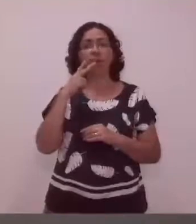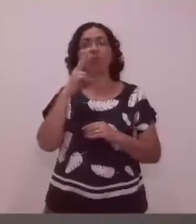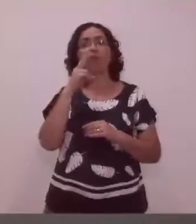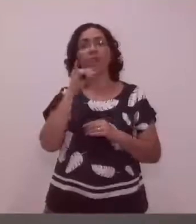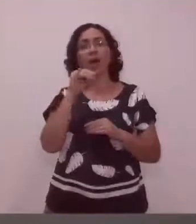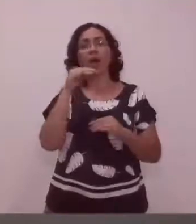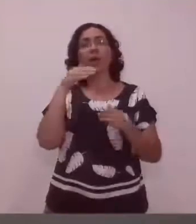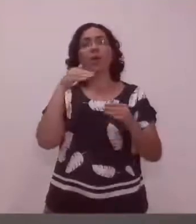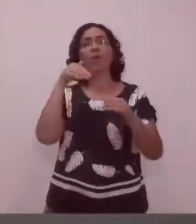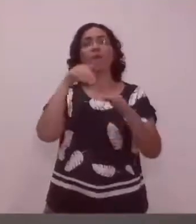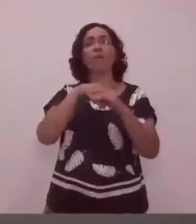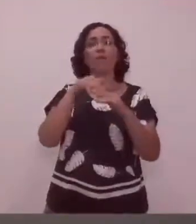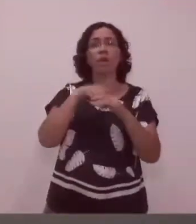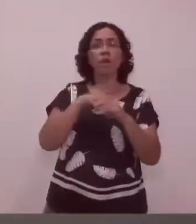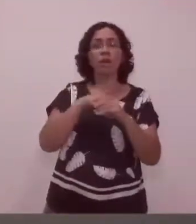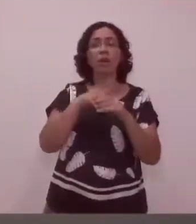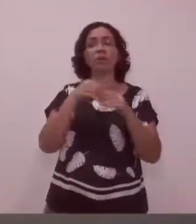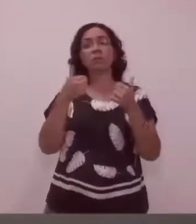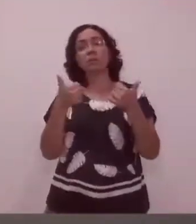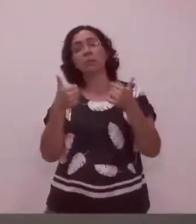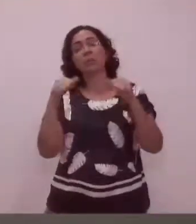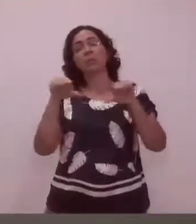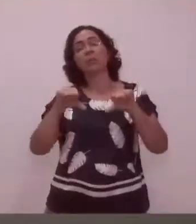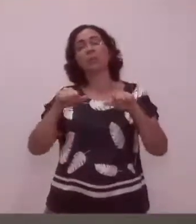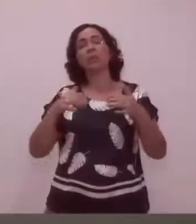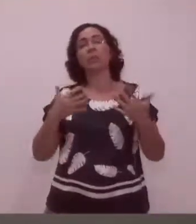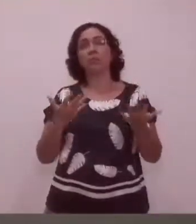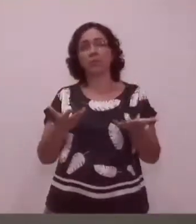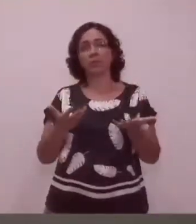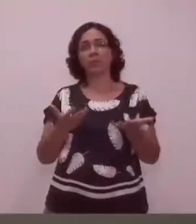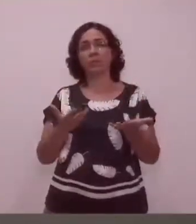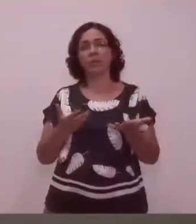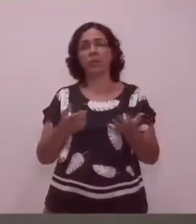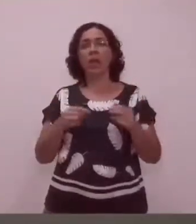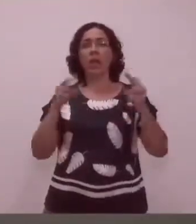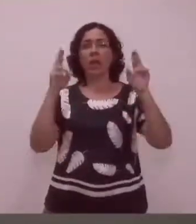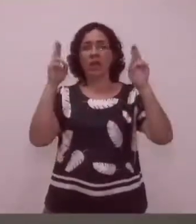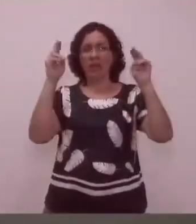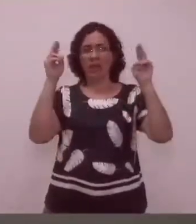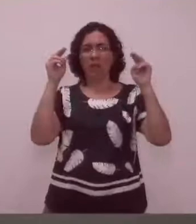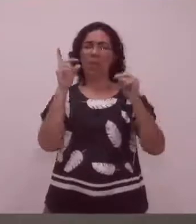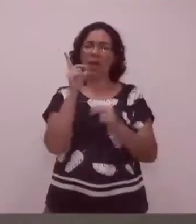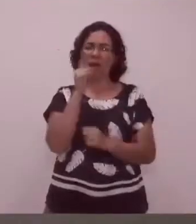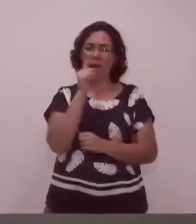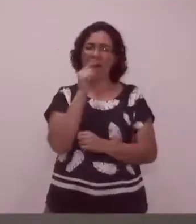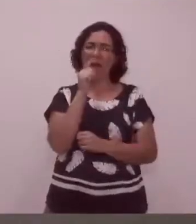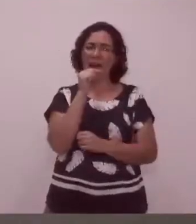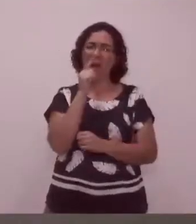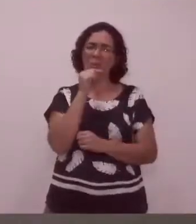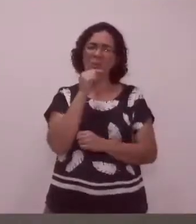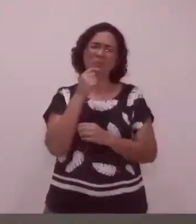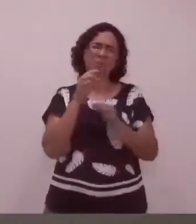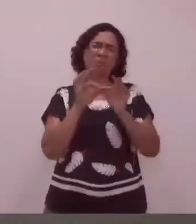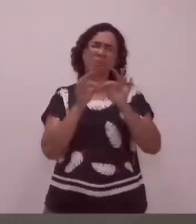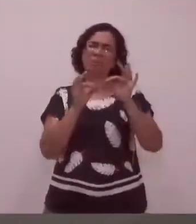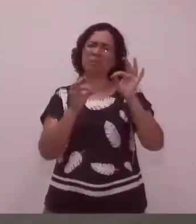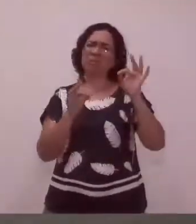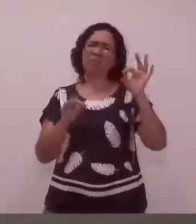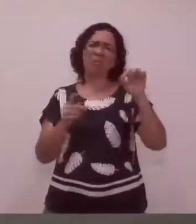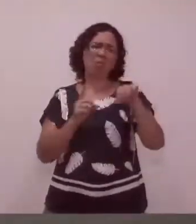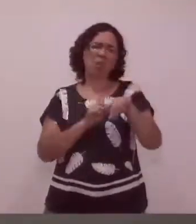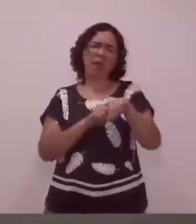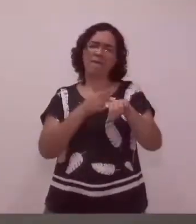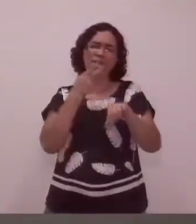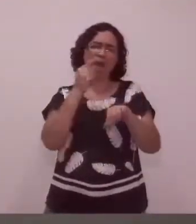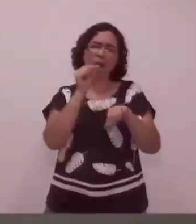definir o que vai ser feito. O tema de água, ele é amplo, não dá, dá para falar